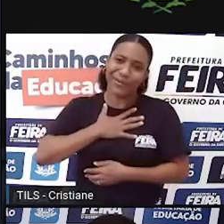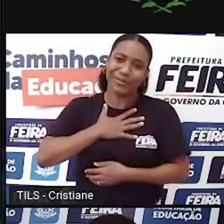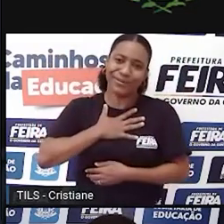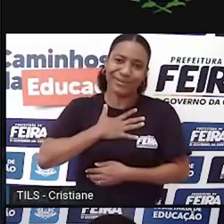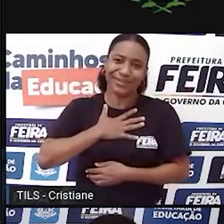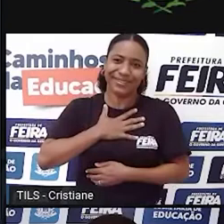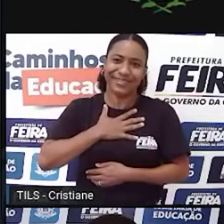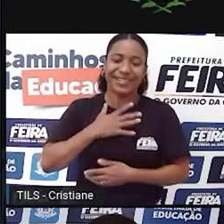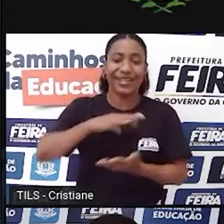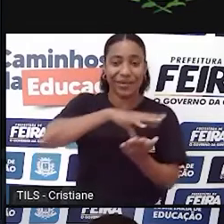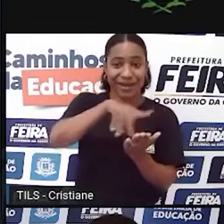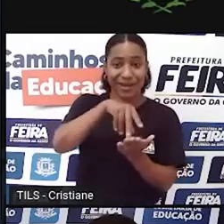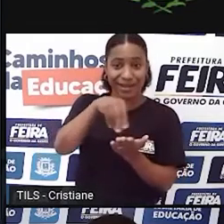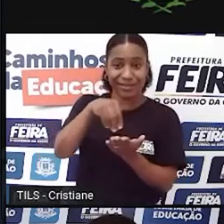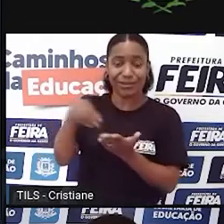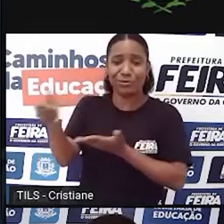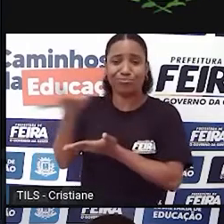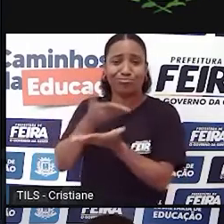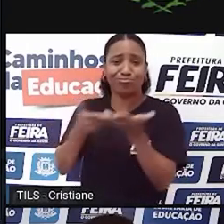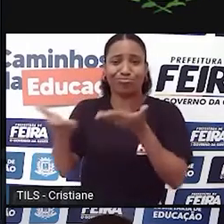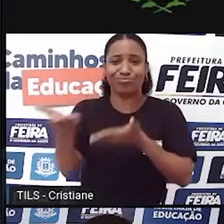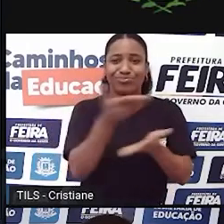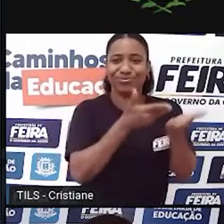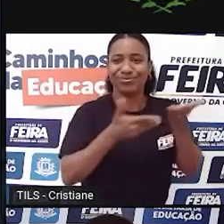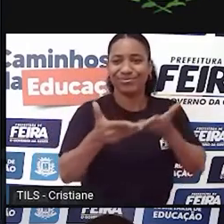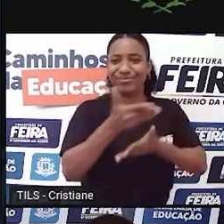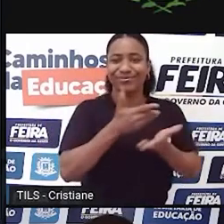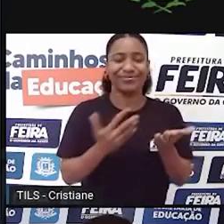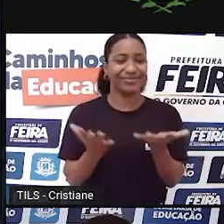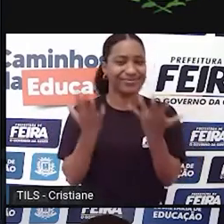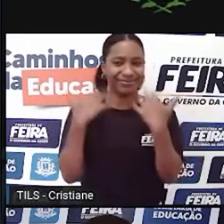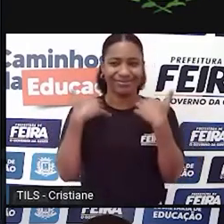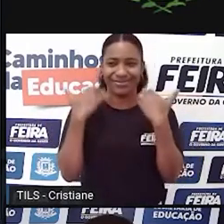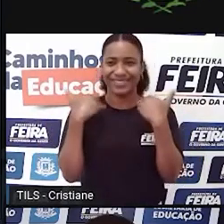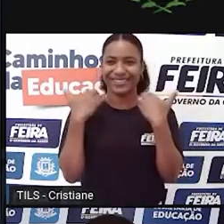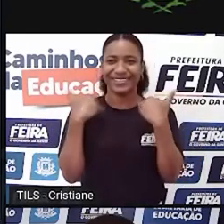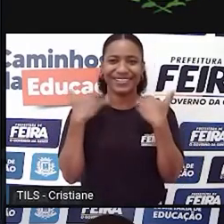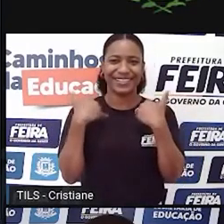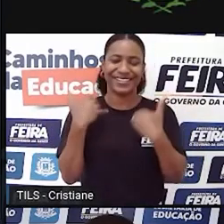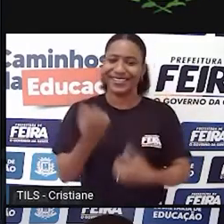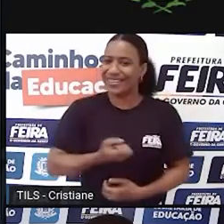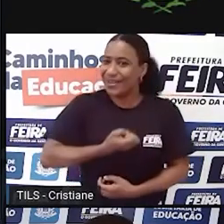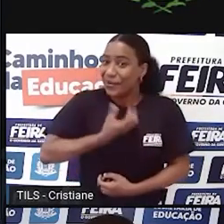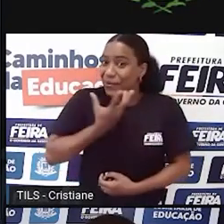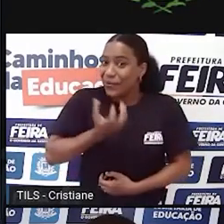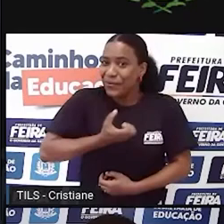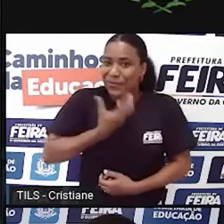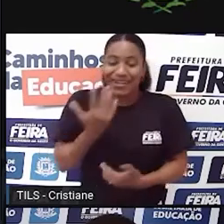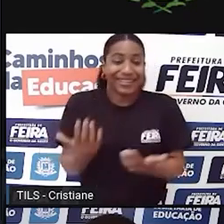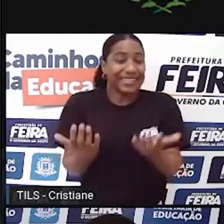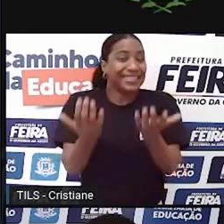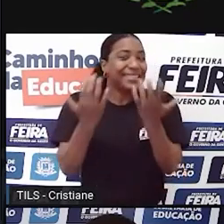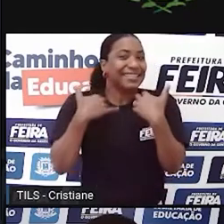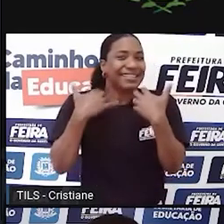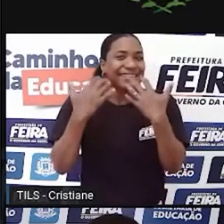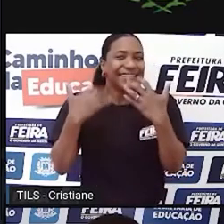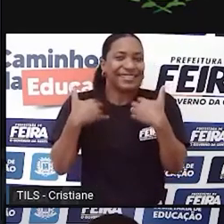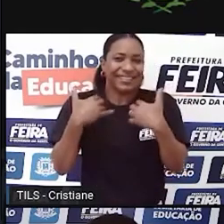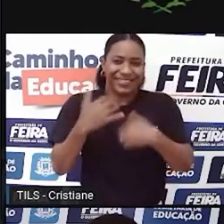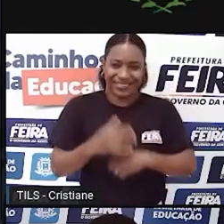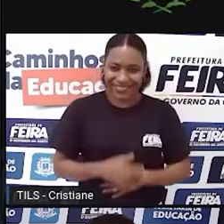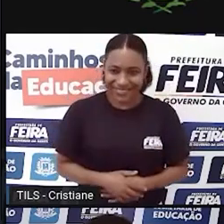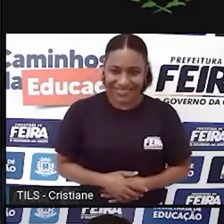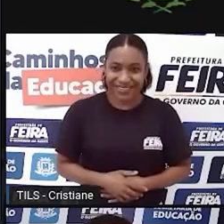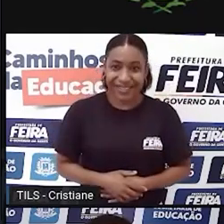vivia. Então, a poesia já estava comigo desde muito tempo. E eu acredito que todos nós,